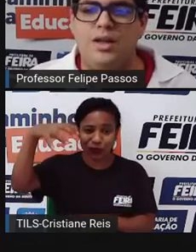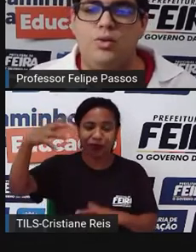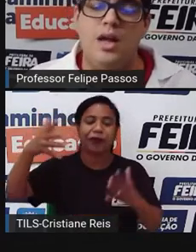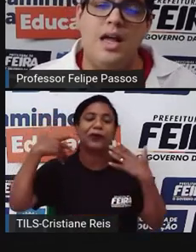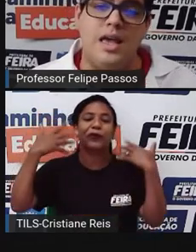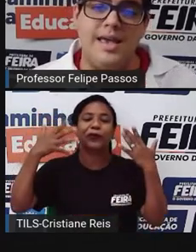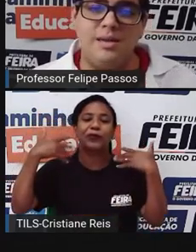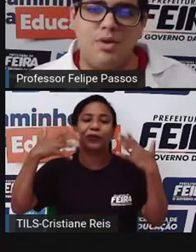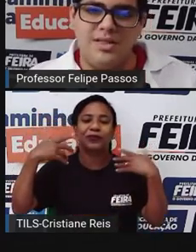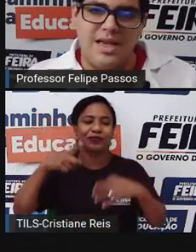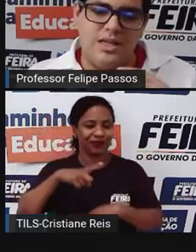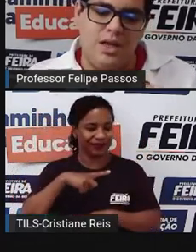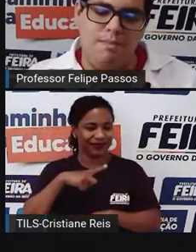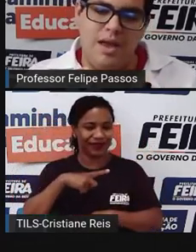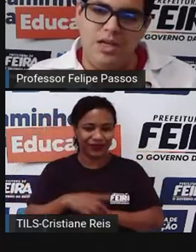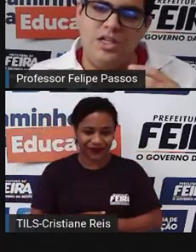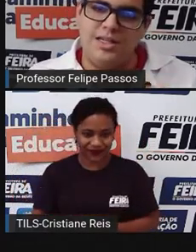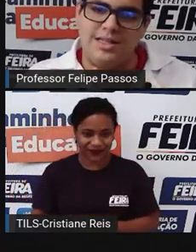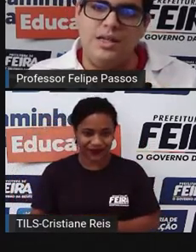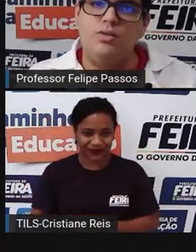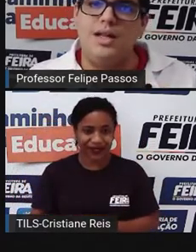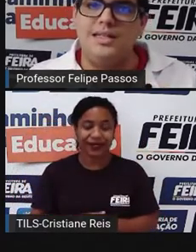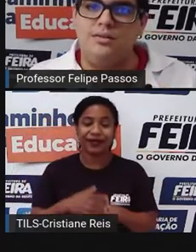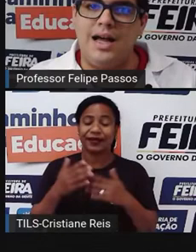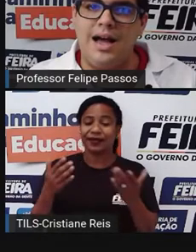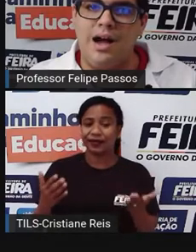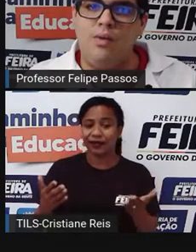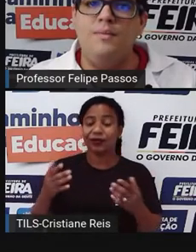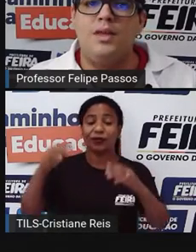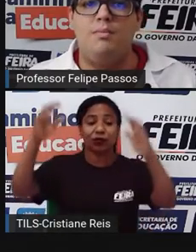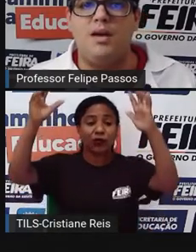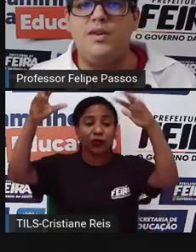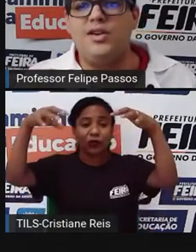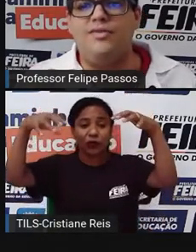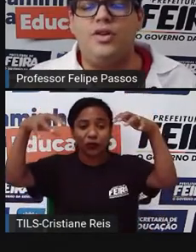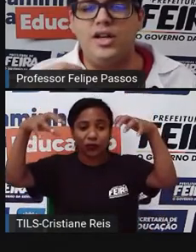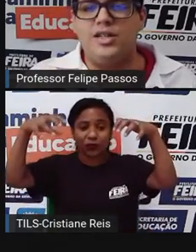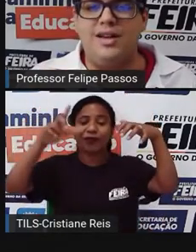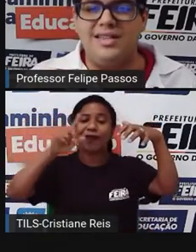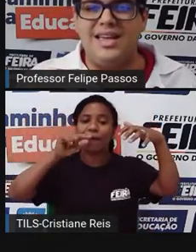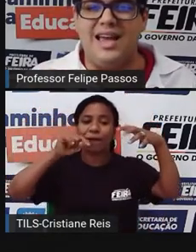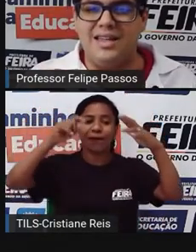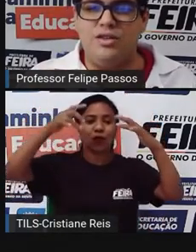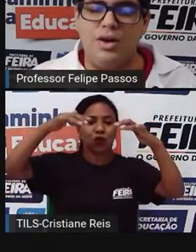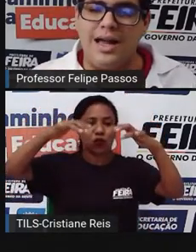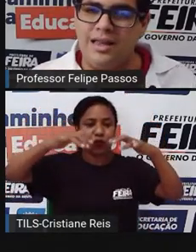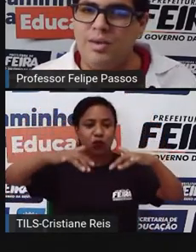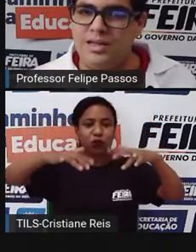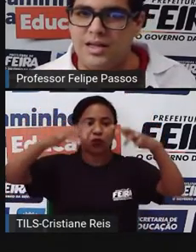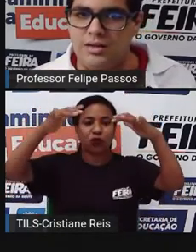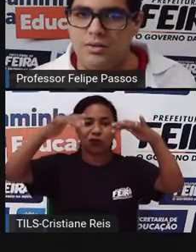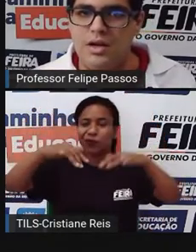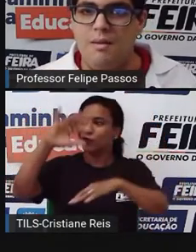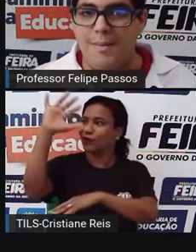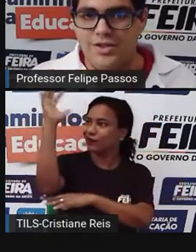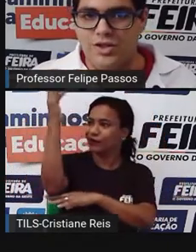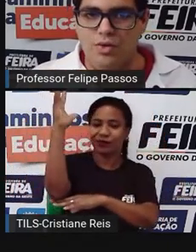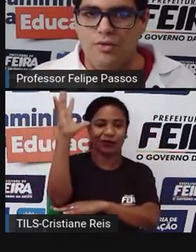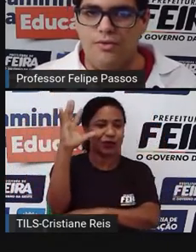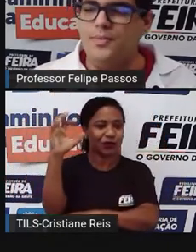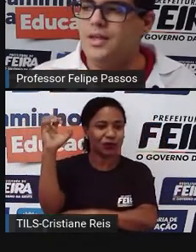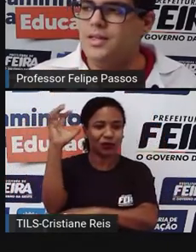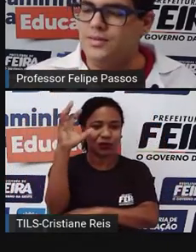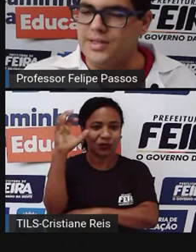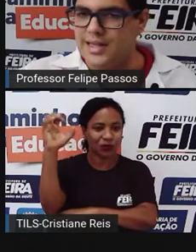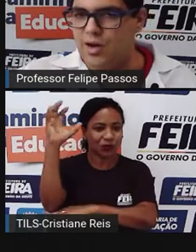muito calor. Esse processo permite essa circulação da água, permite que a floresta vá se retroalimentando. Mas, de